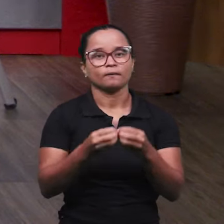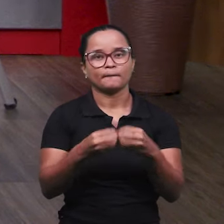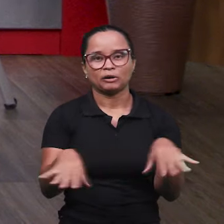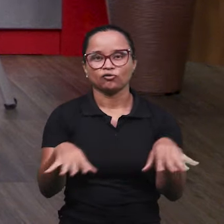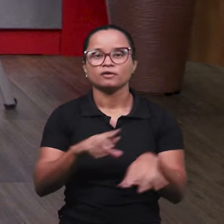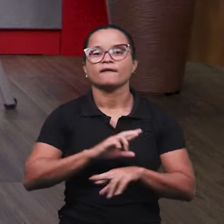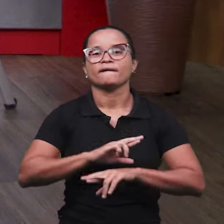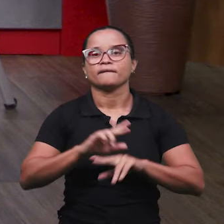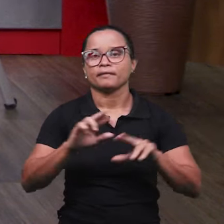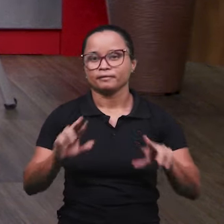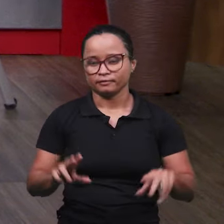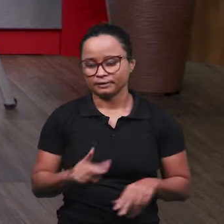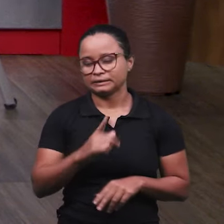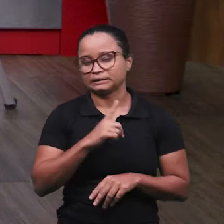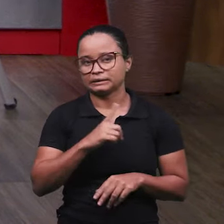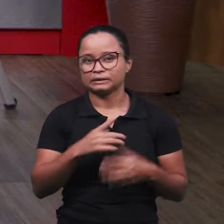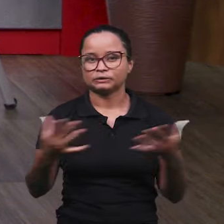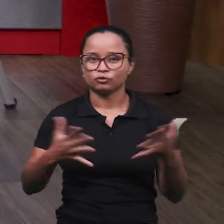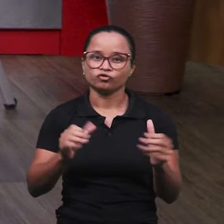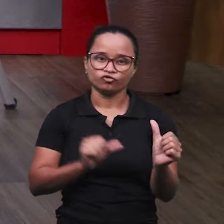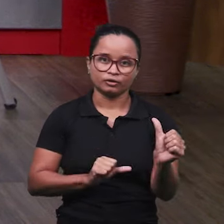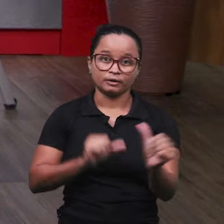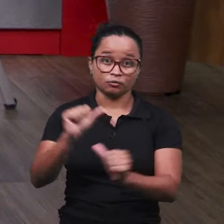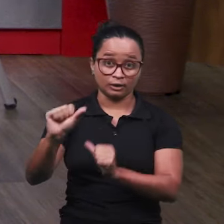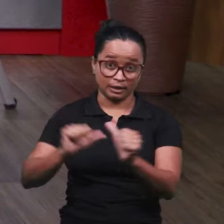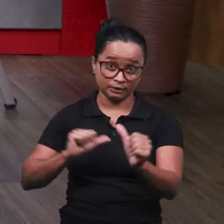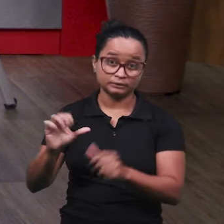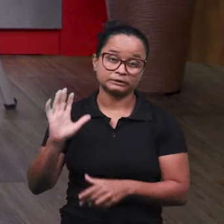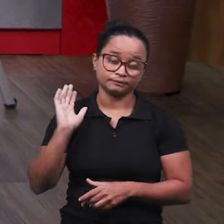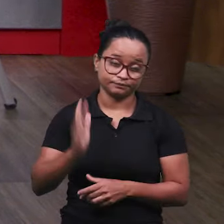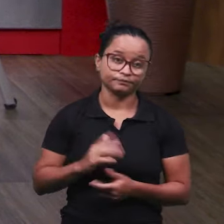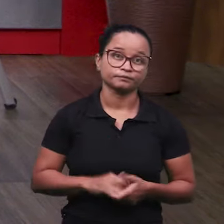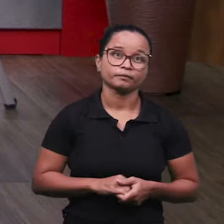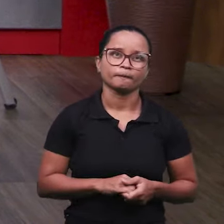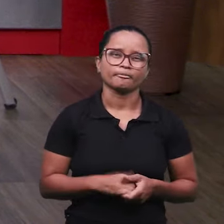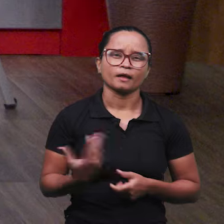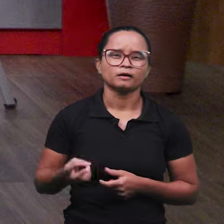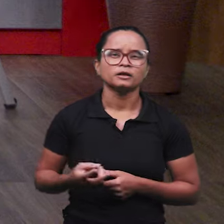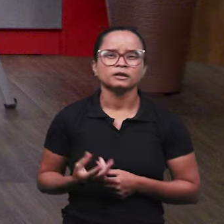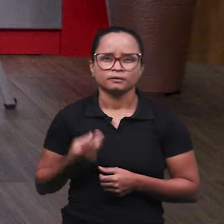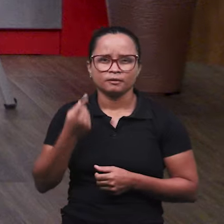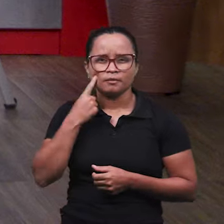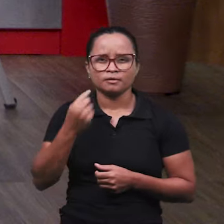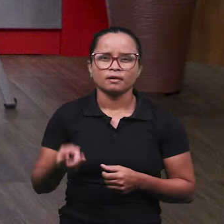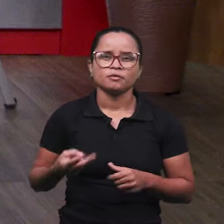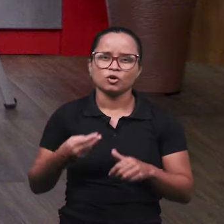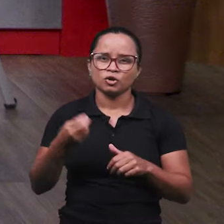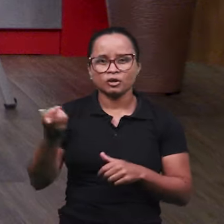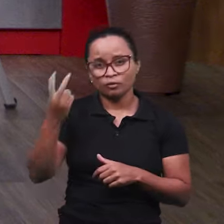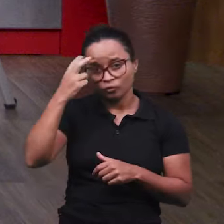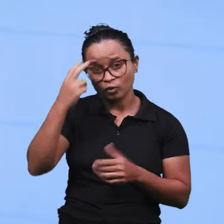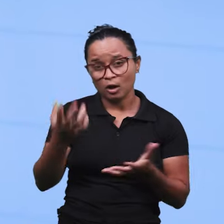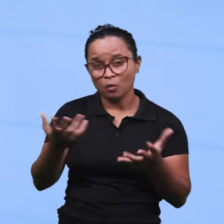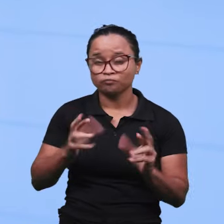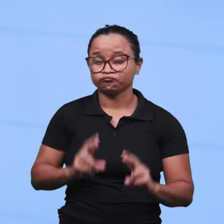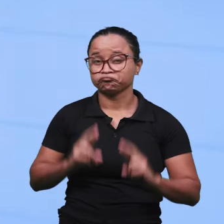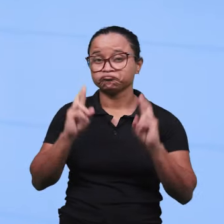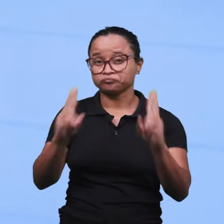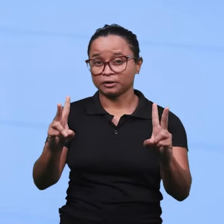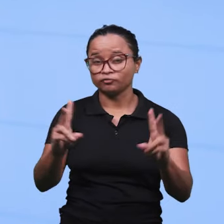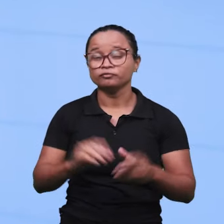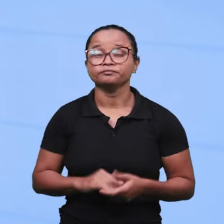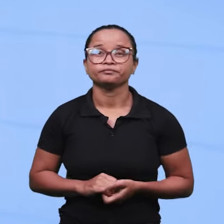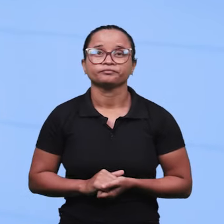prejuízos. Então, hoje o trabalhador tem mudado, gente, na verdade, a cultura hoje não é mais como antes, né, e